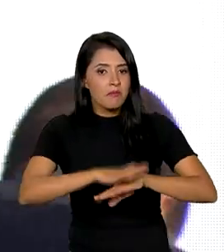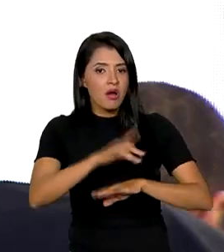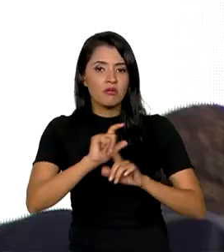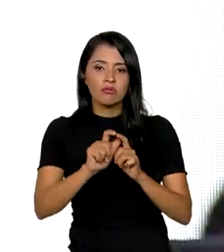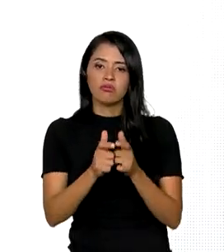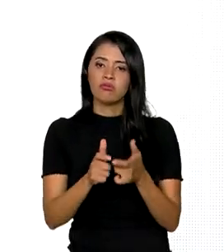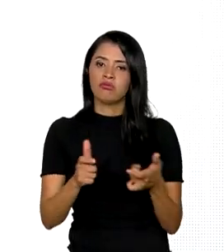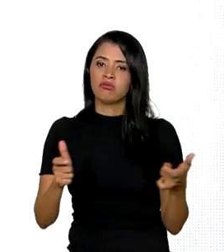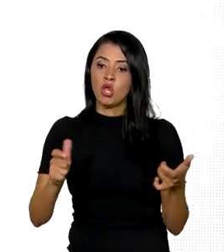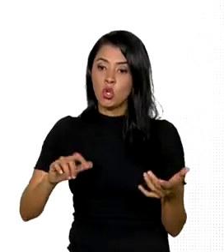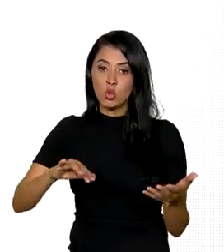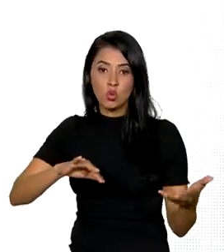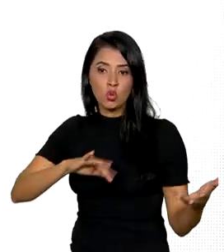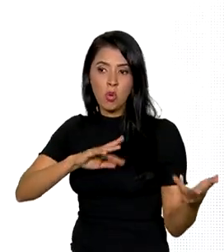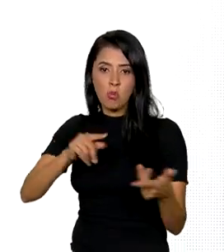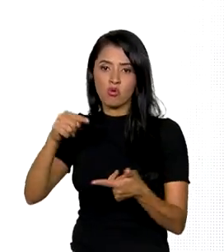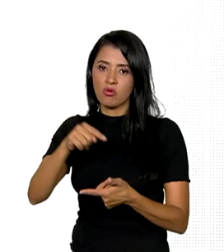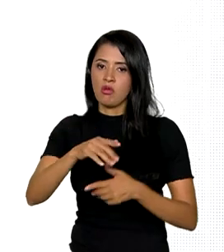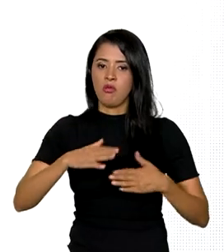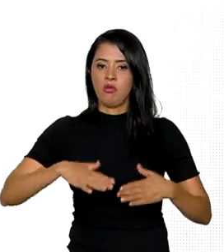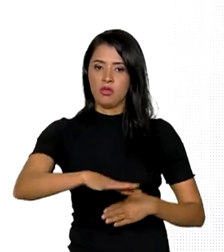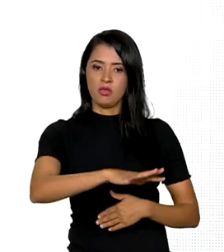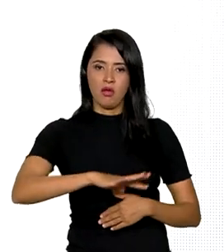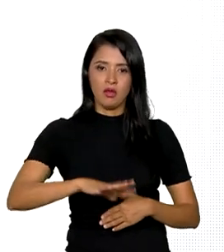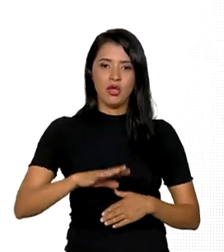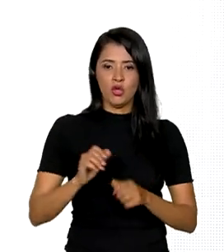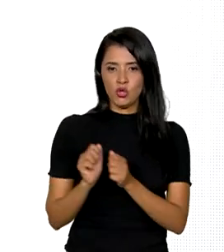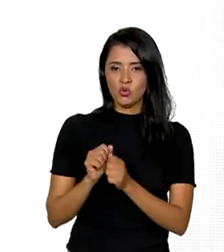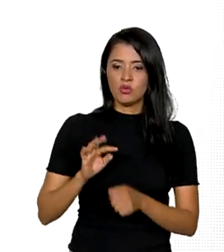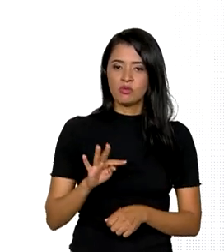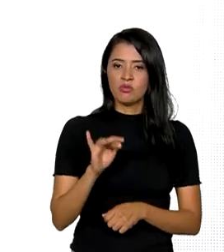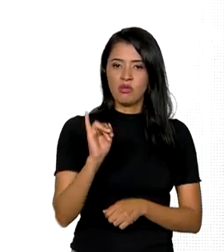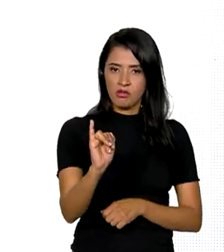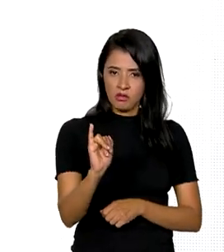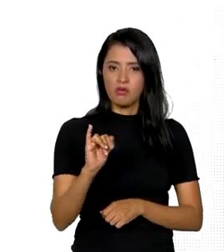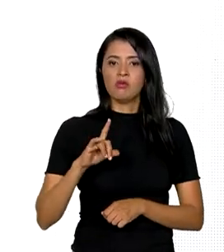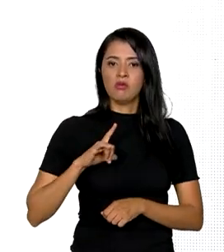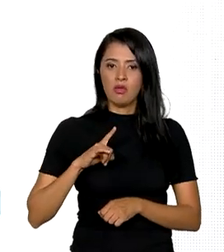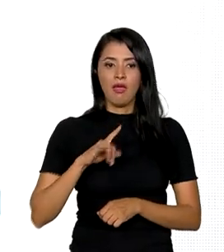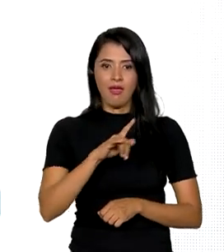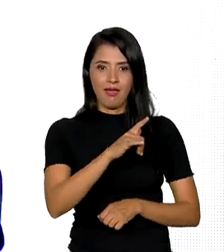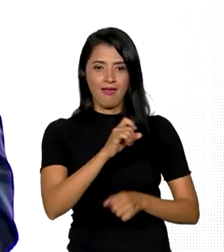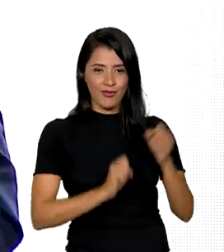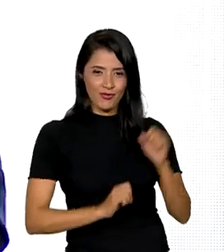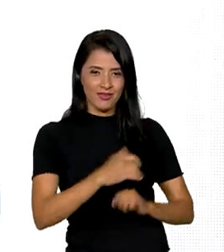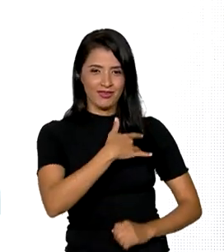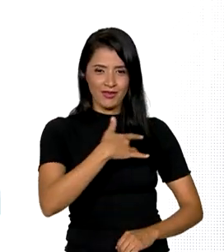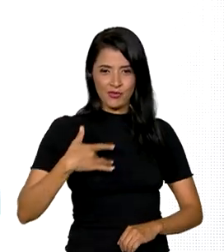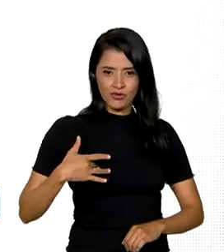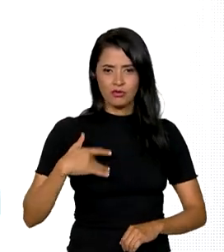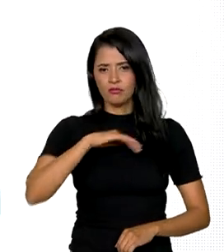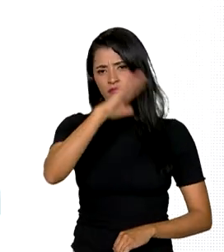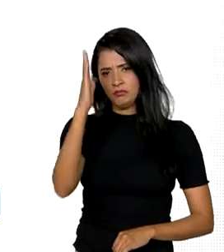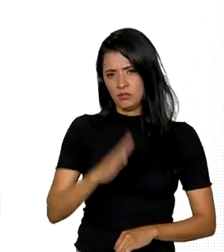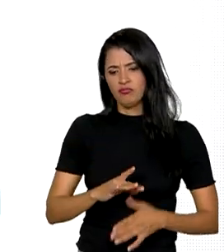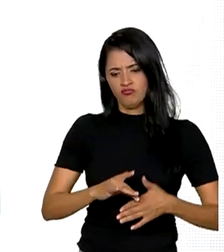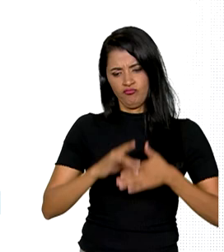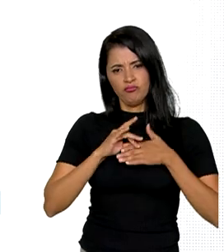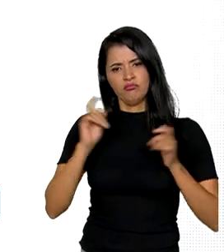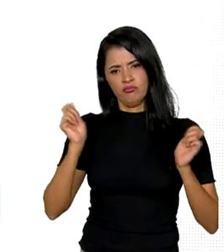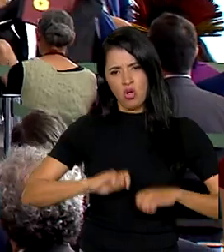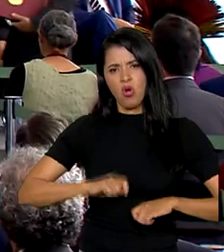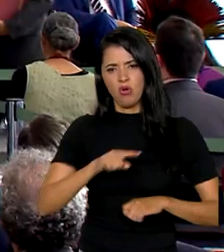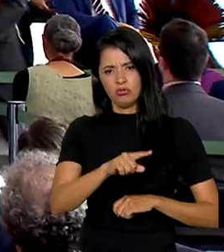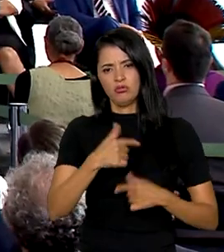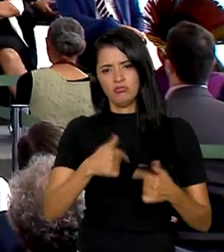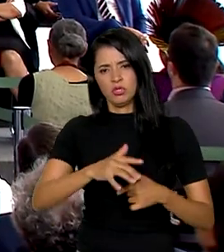crescer no mundo. É junto com o TI, é a indústria da saúde. E o Brasil tem tudo para liderar esse